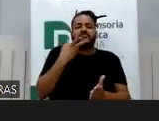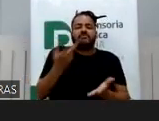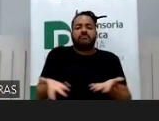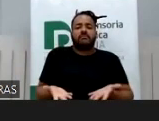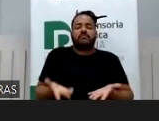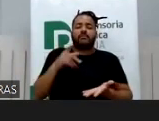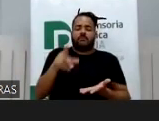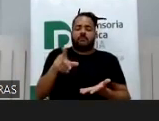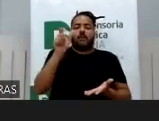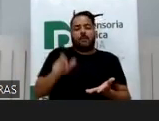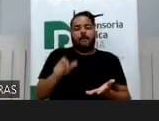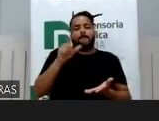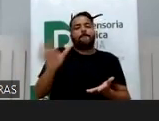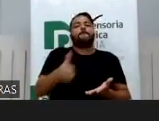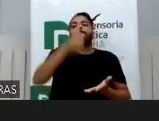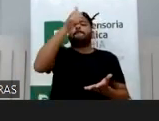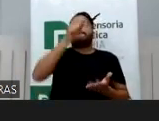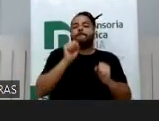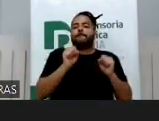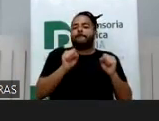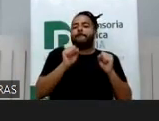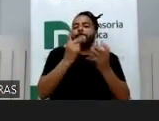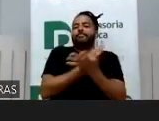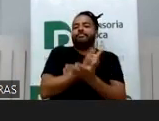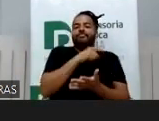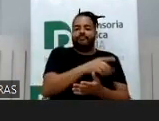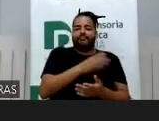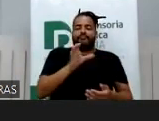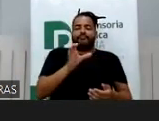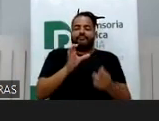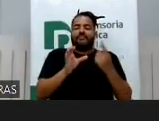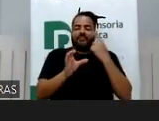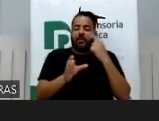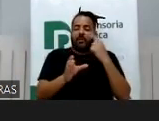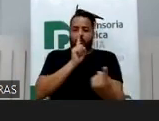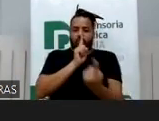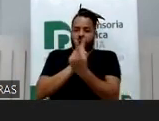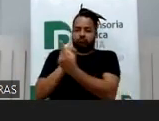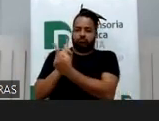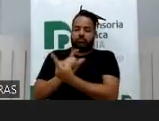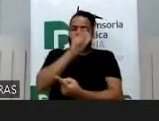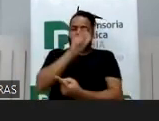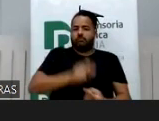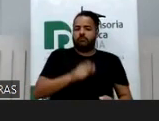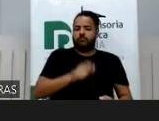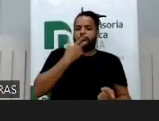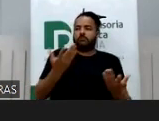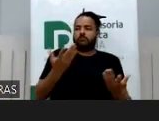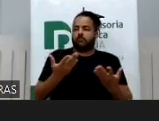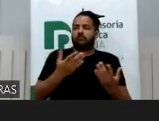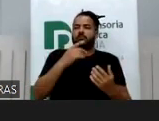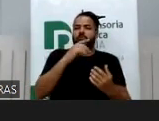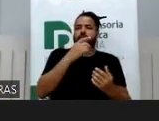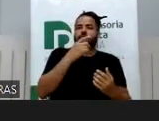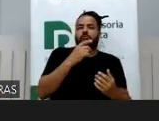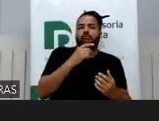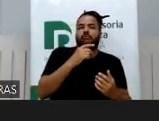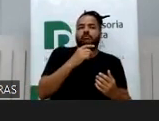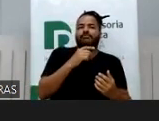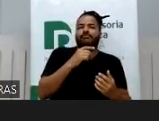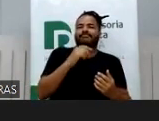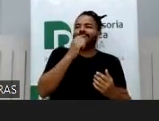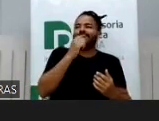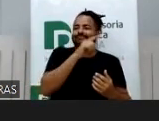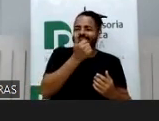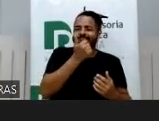intenções. Meu cliente ontem vai ter audiência de justificação. fui conversar com ele e quando eu fui olhar os pontos, né, da petição que pede a audiência, a mãe